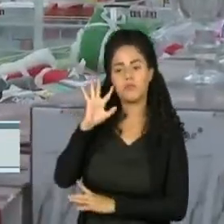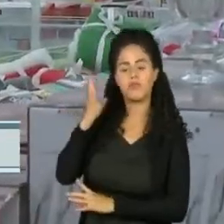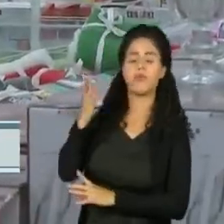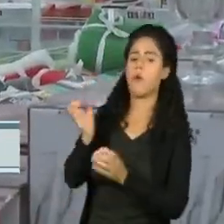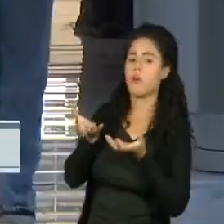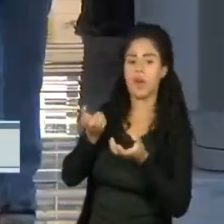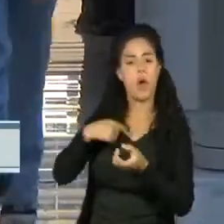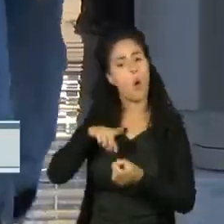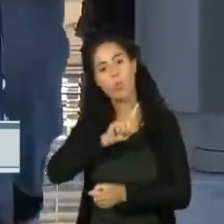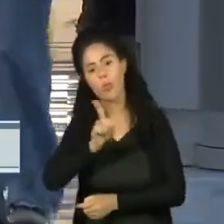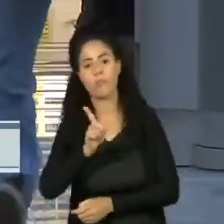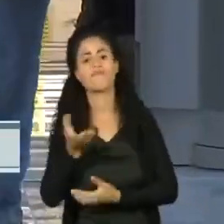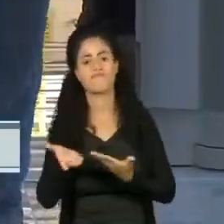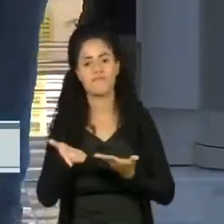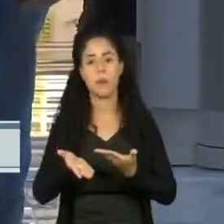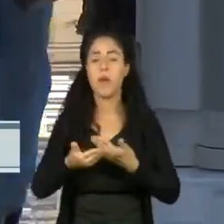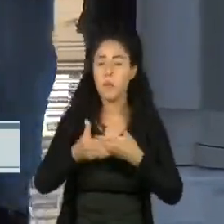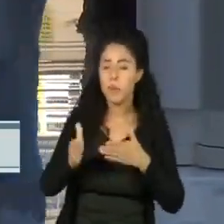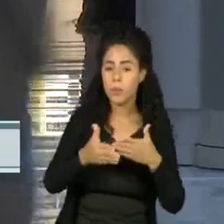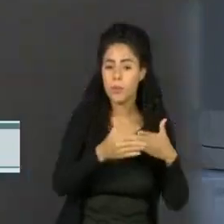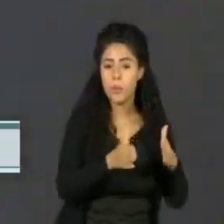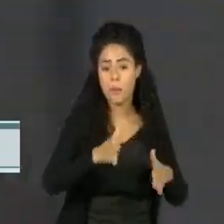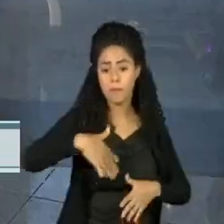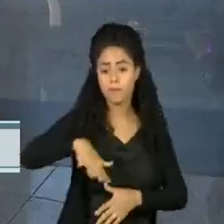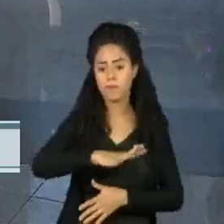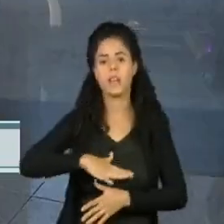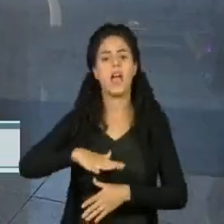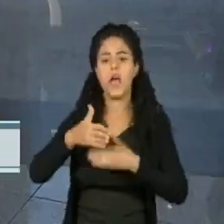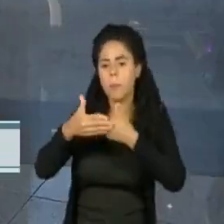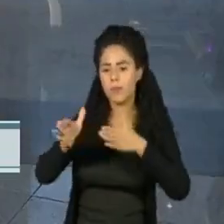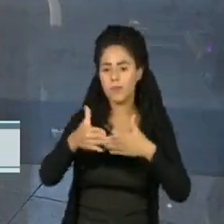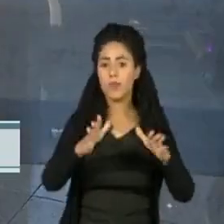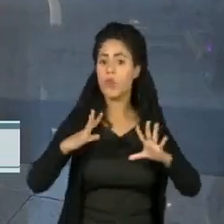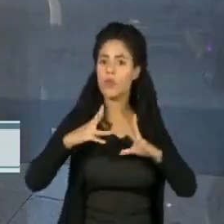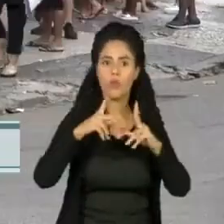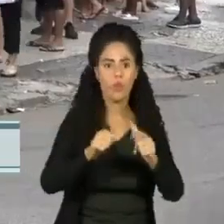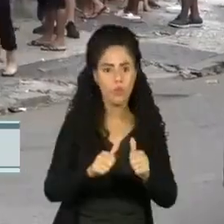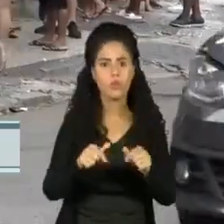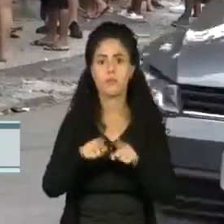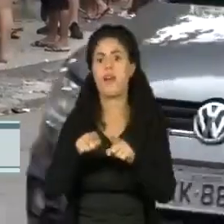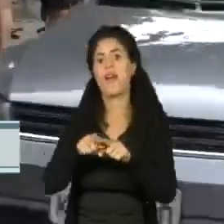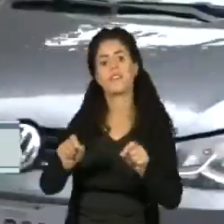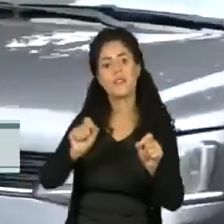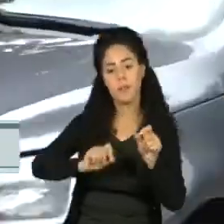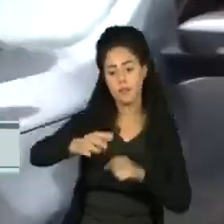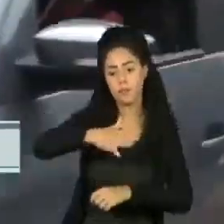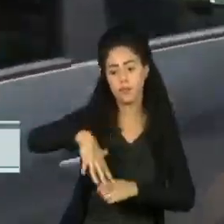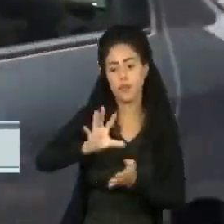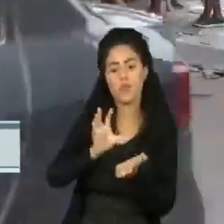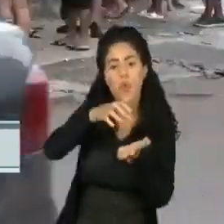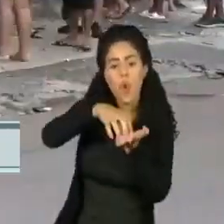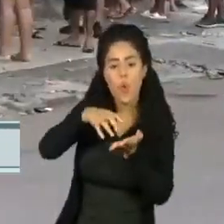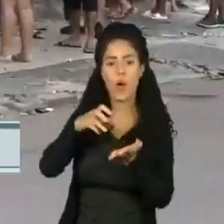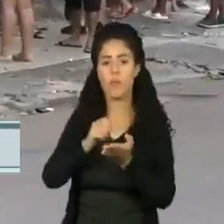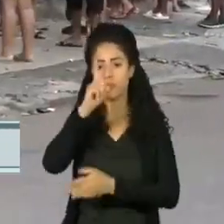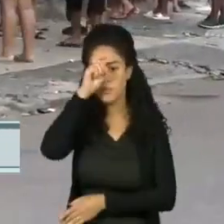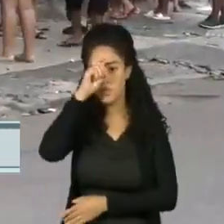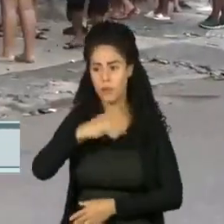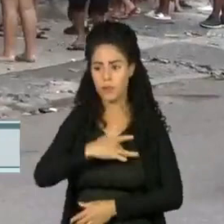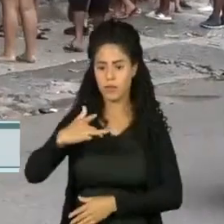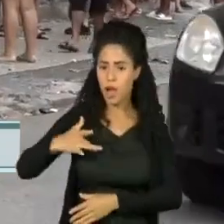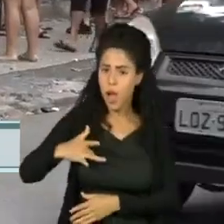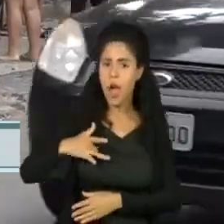se abrem ou não. A tendência é que a maioria estará de portas abertas. Todos os postos de saúde na cidade